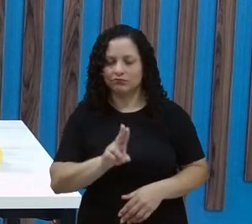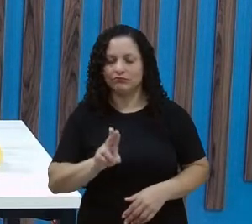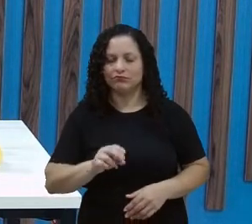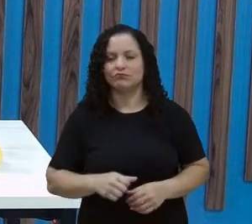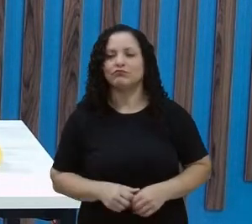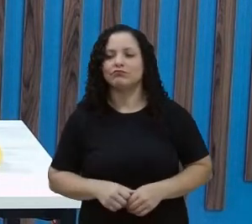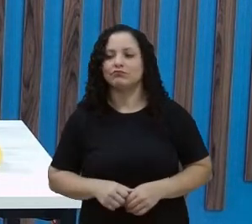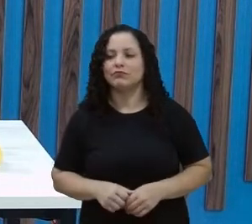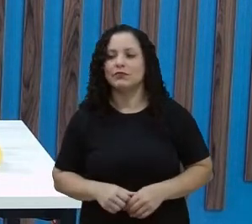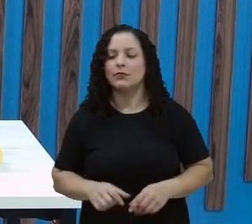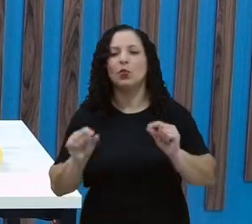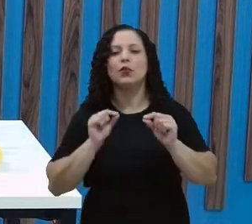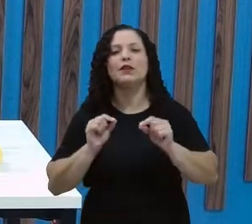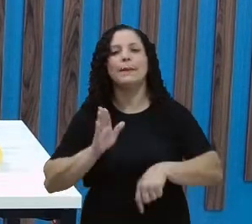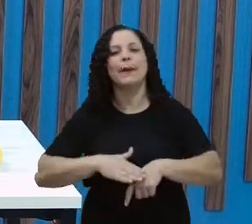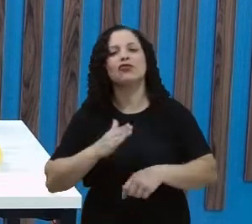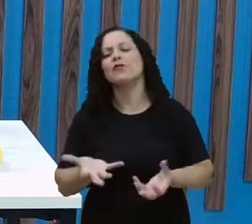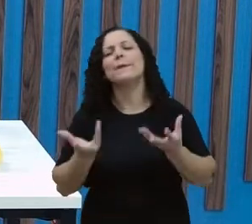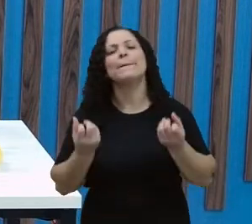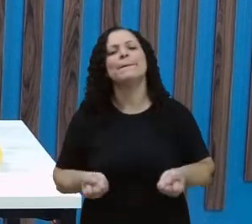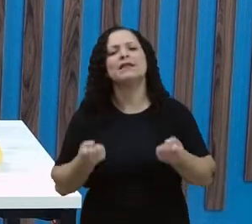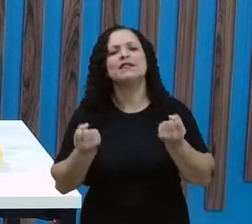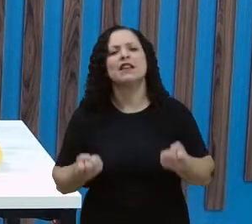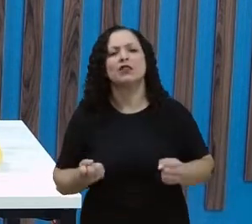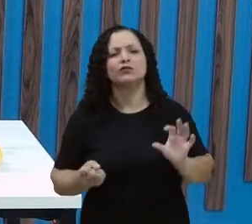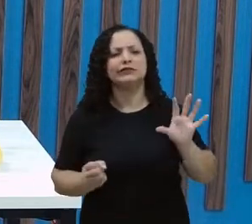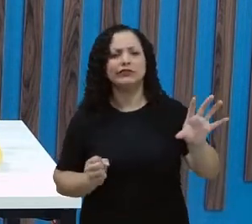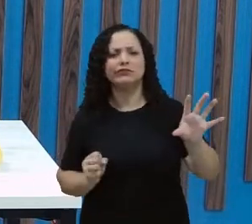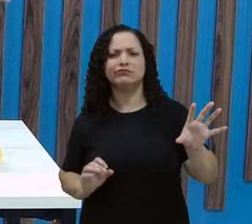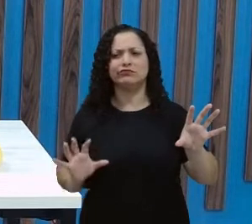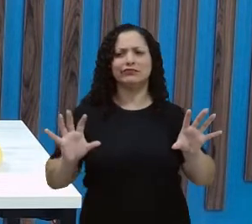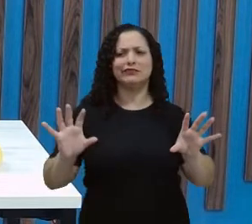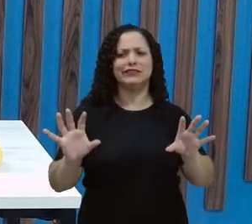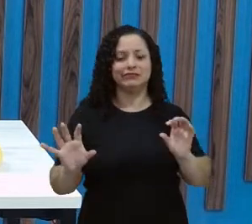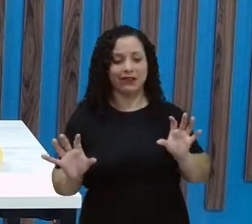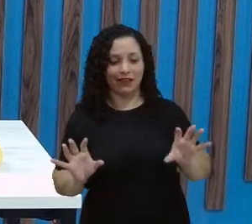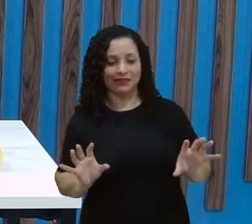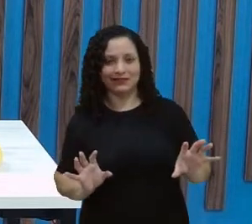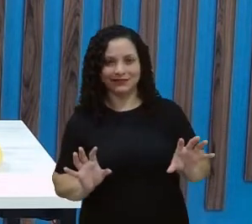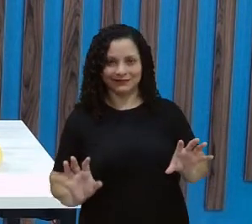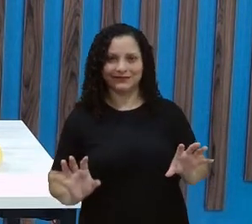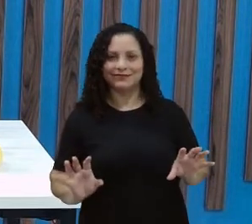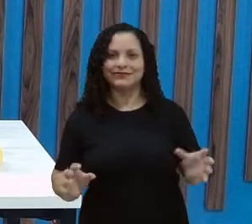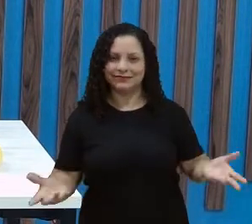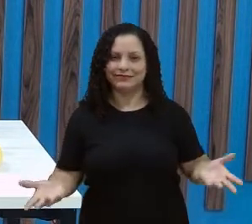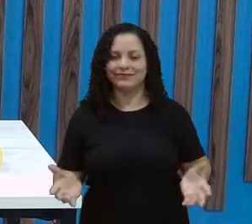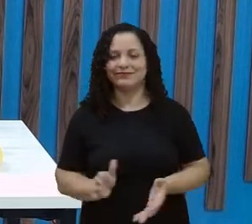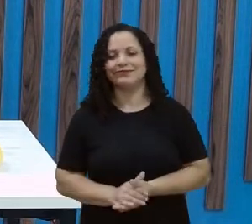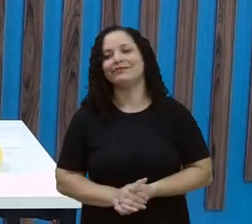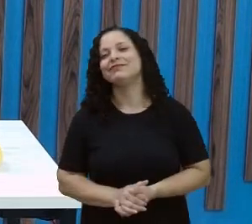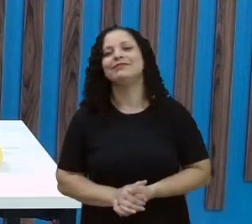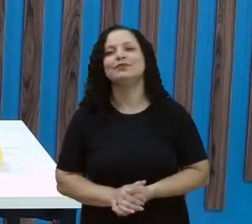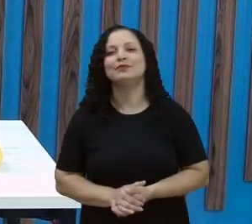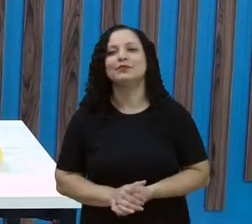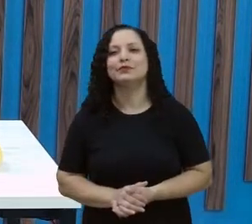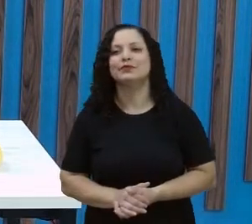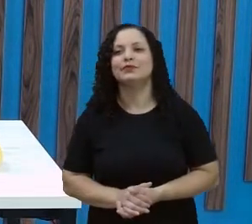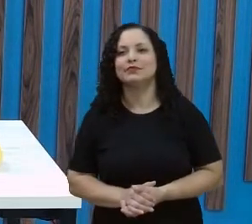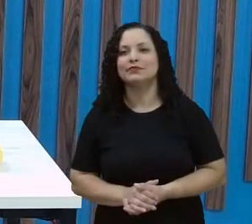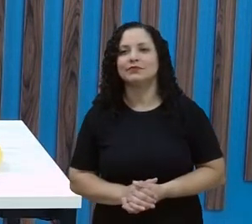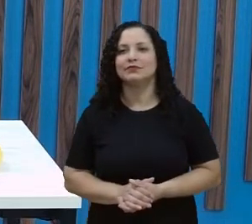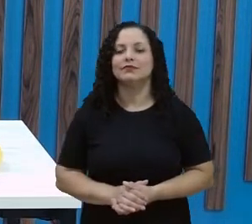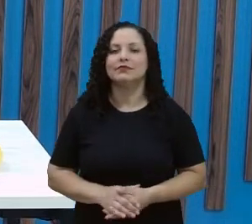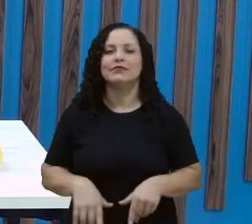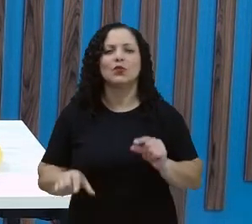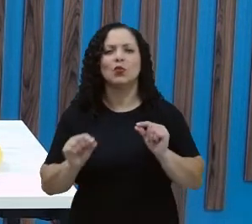pesa mais? Será que pesa mais isso ou aquilo? Eu posso brincar com a professora Iris assim também, tá? Então, o que